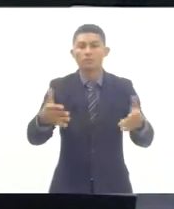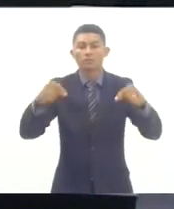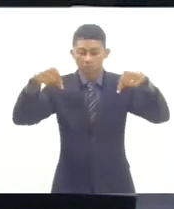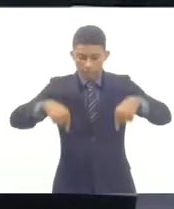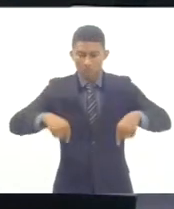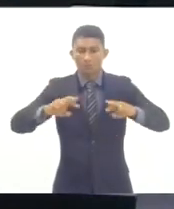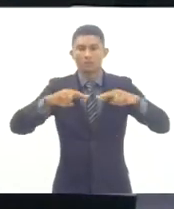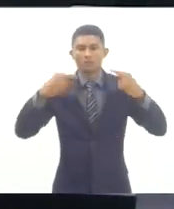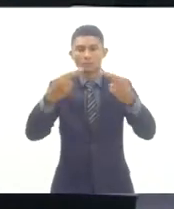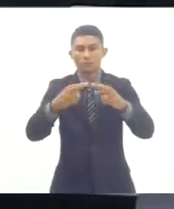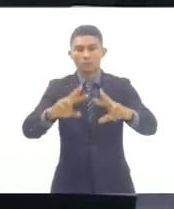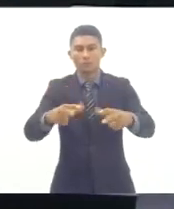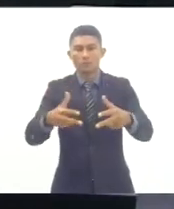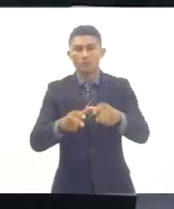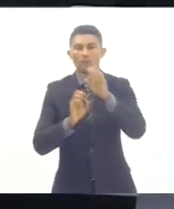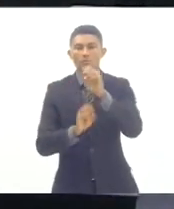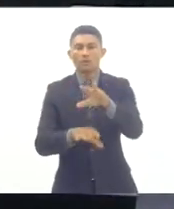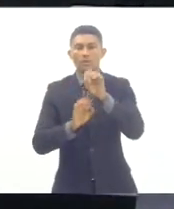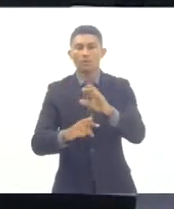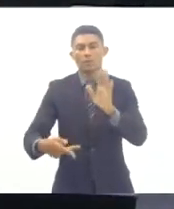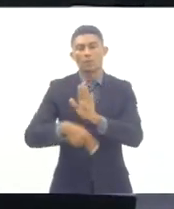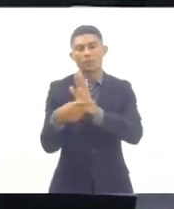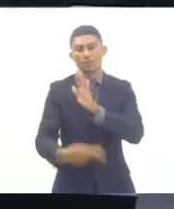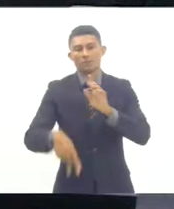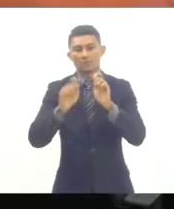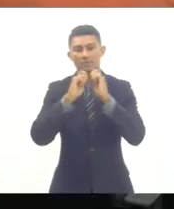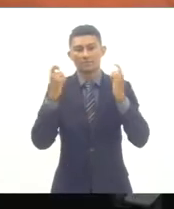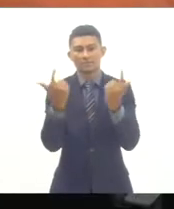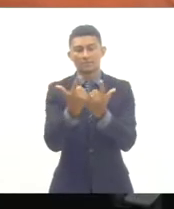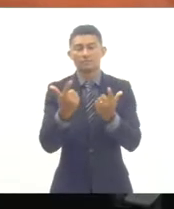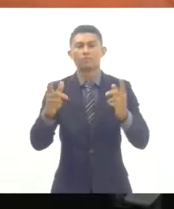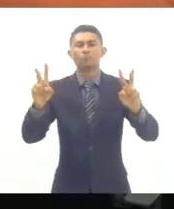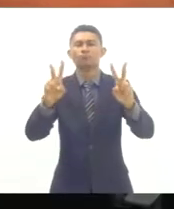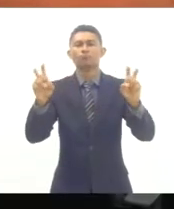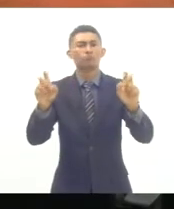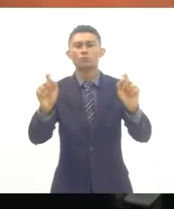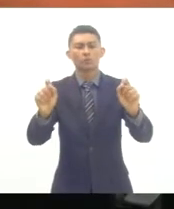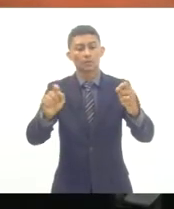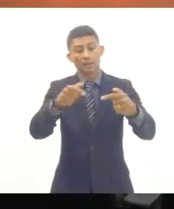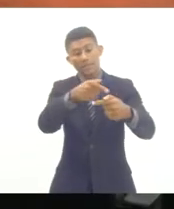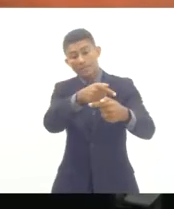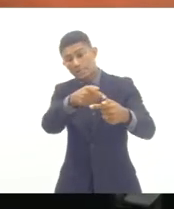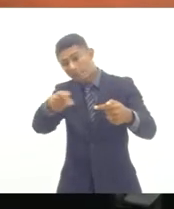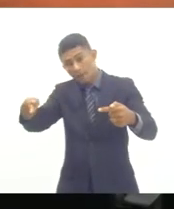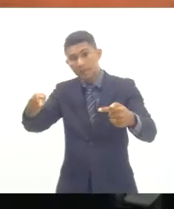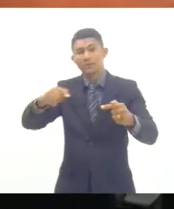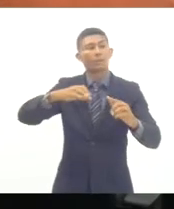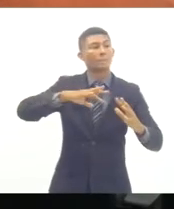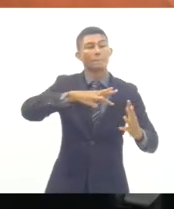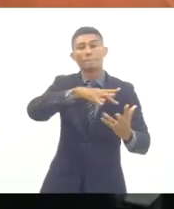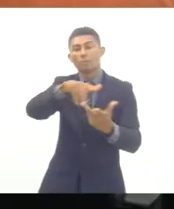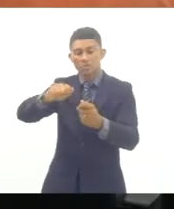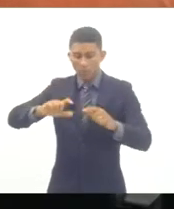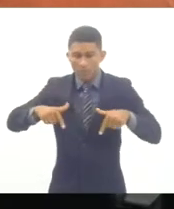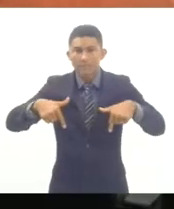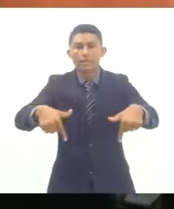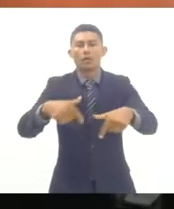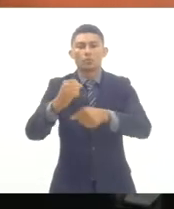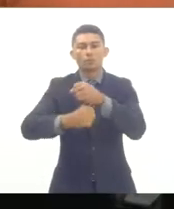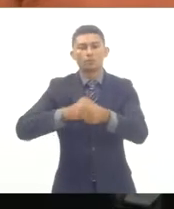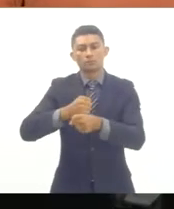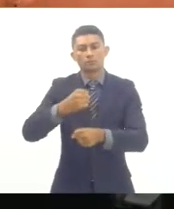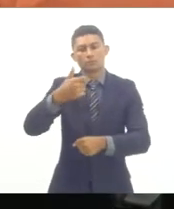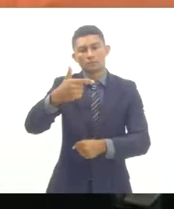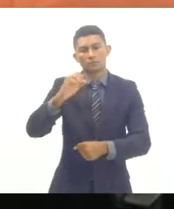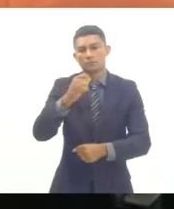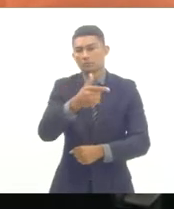da Comissão de Educação da Assembleia Legislativa com o tema Semana da Ação Mundial 2022. A